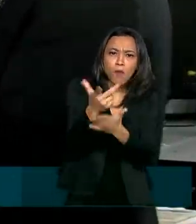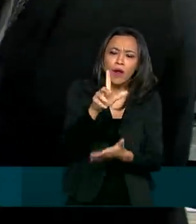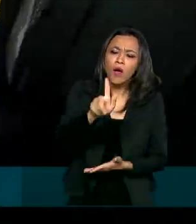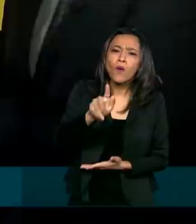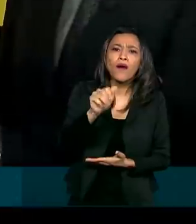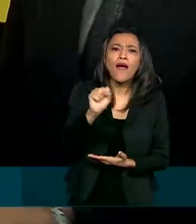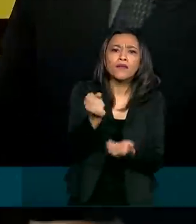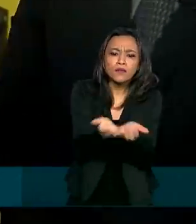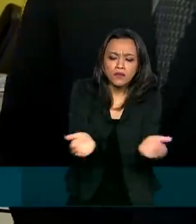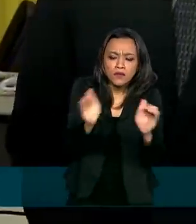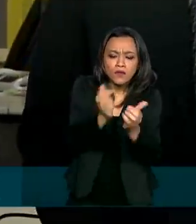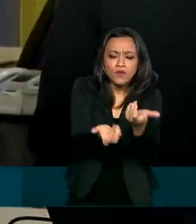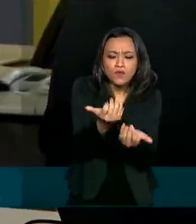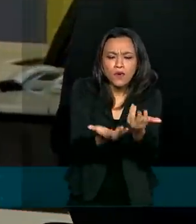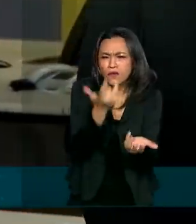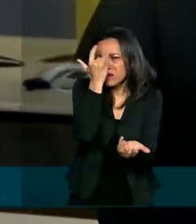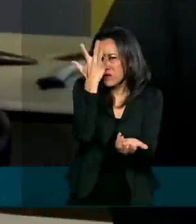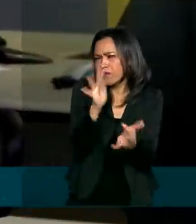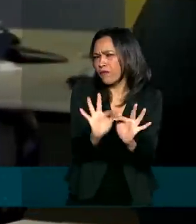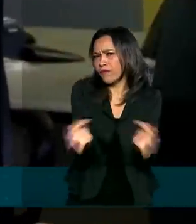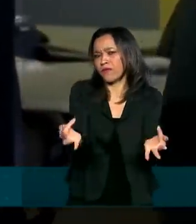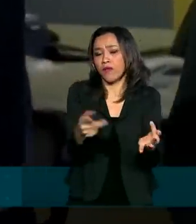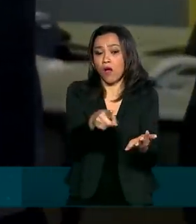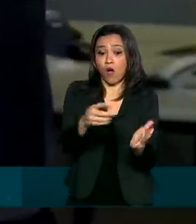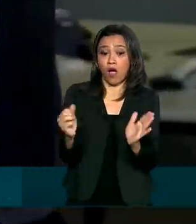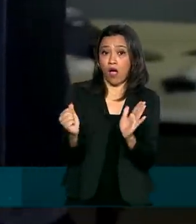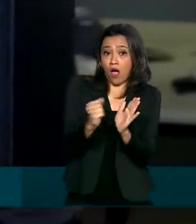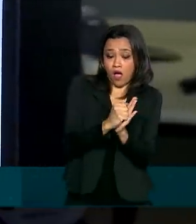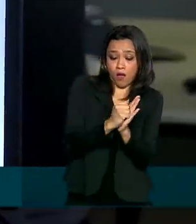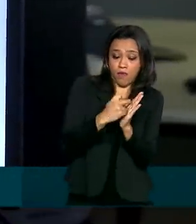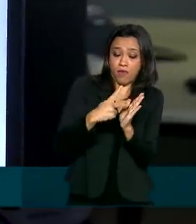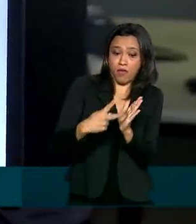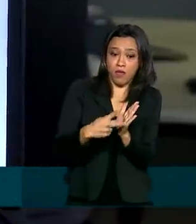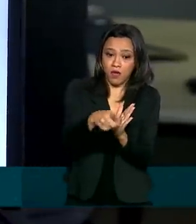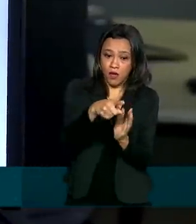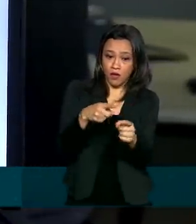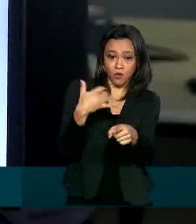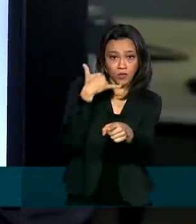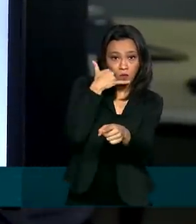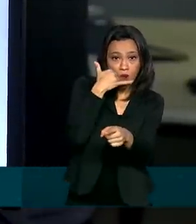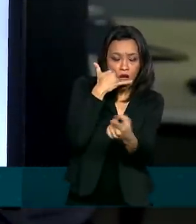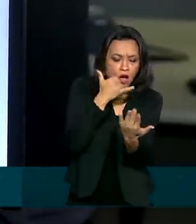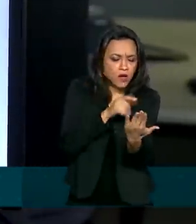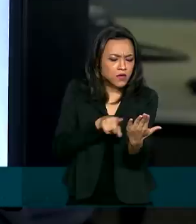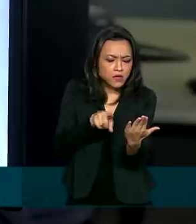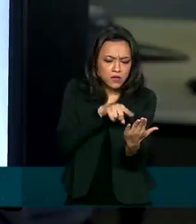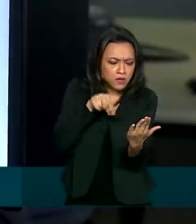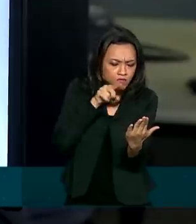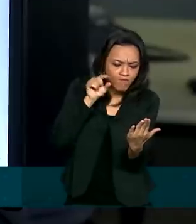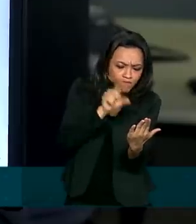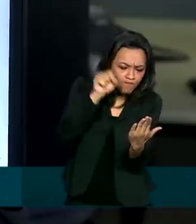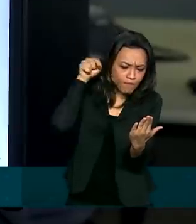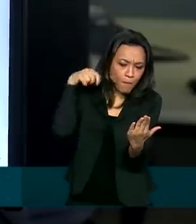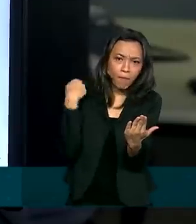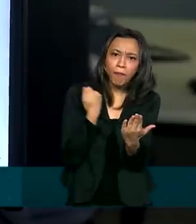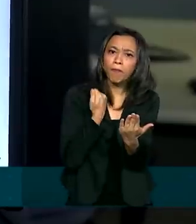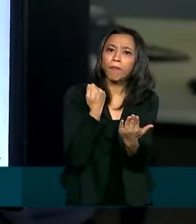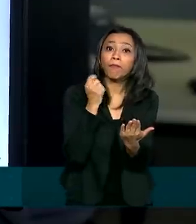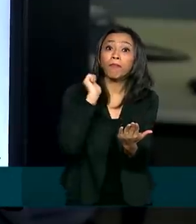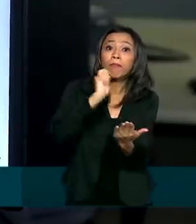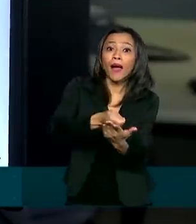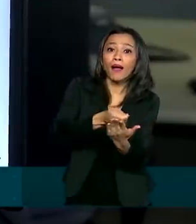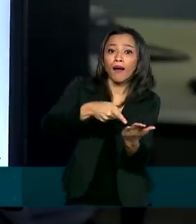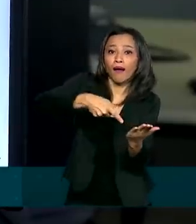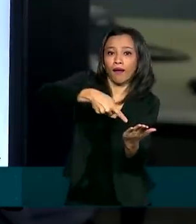simples. Basta abrir o aplicativo Caixa Tem no telefone celular e selecionar a opção Pagar com Maquininha.